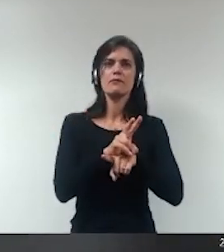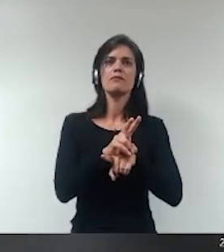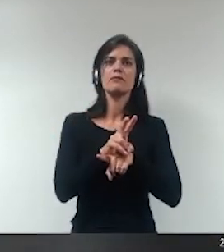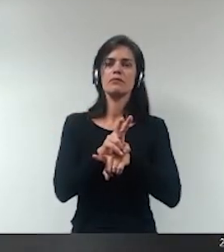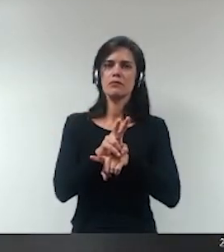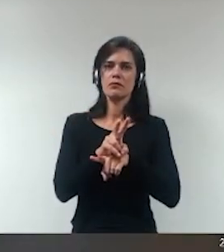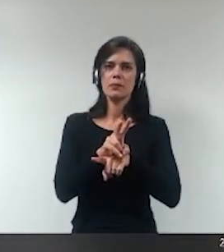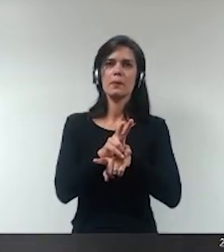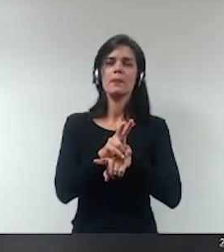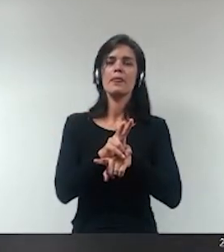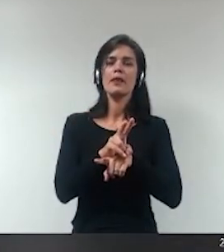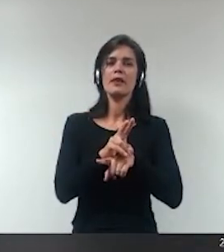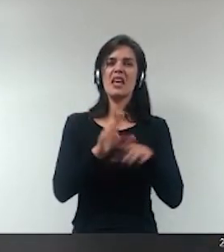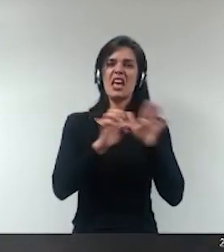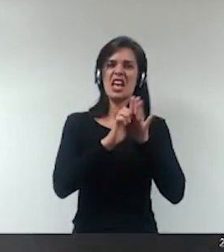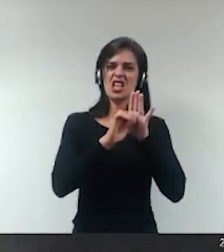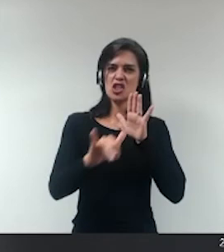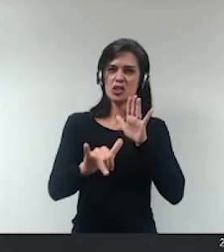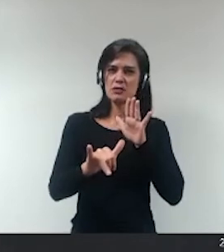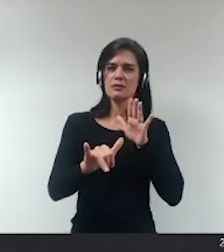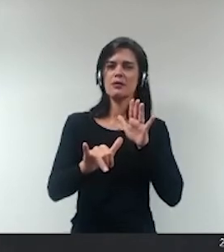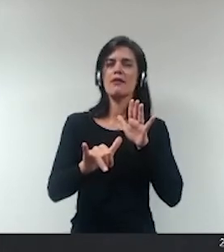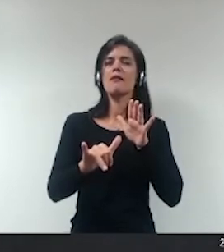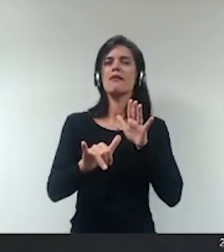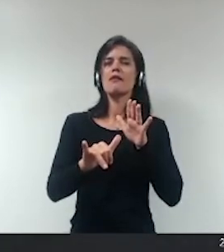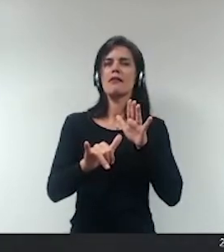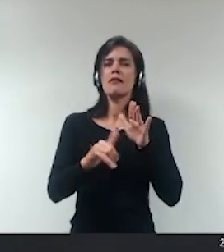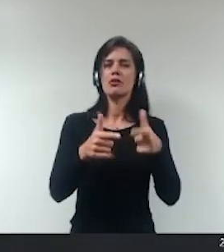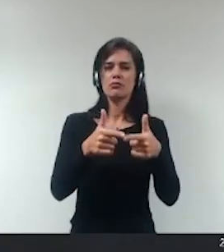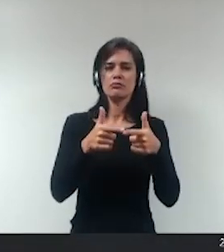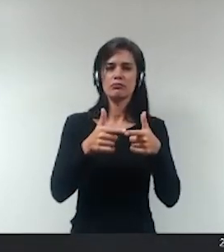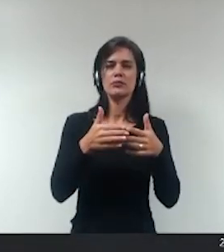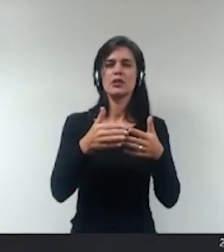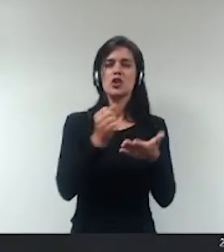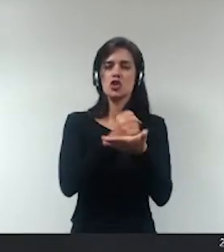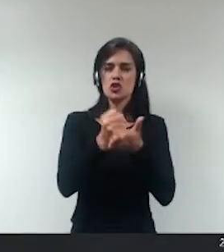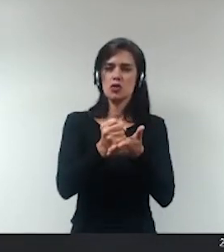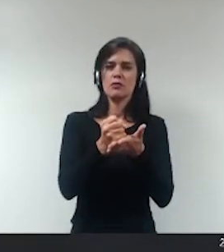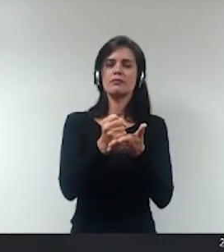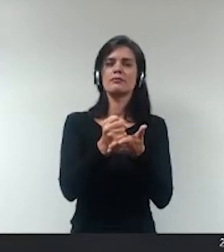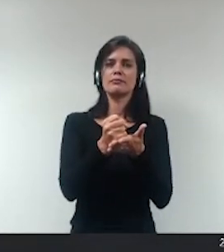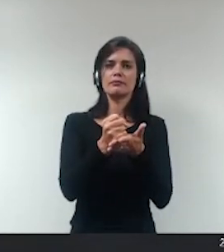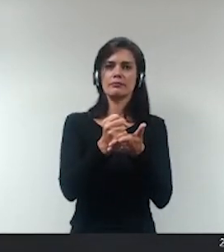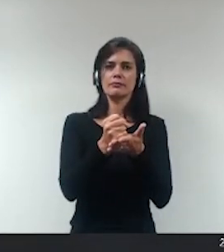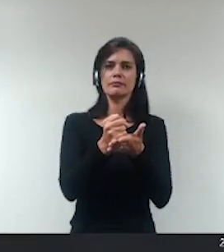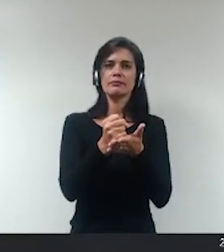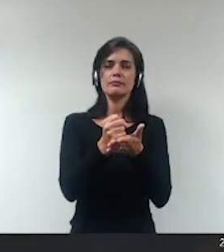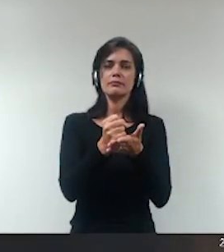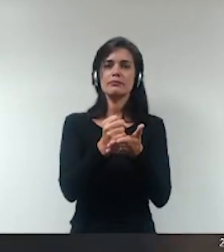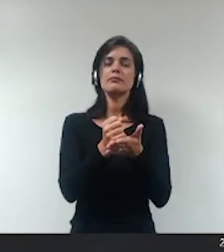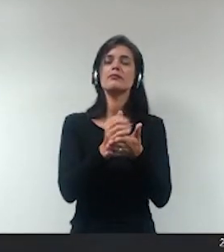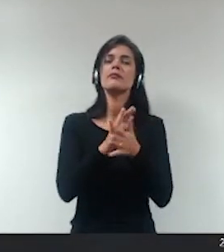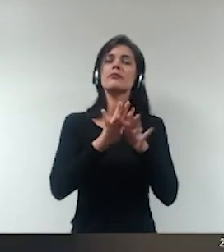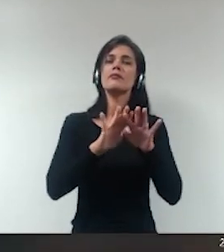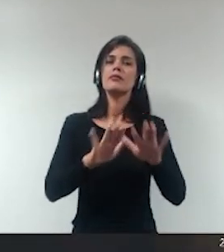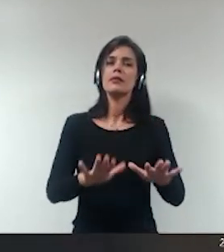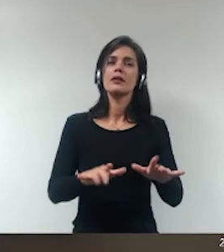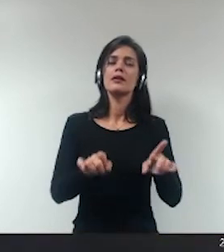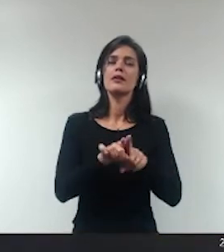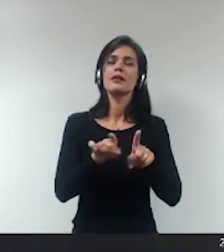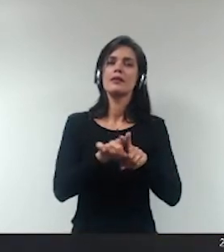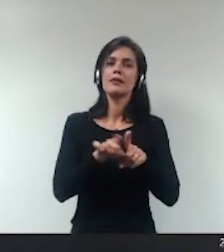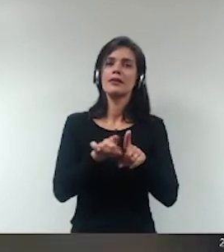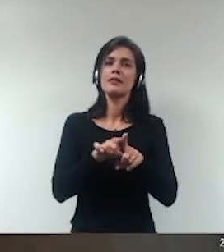convocatórios os editais de licitações para as contratações públicas contudo ações